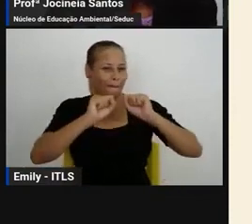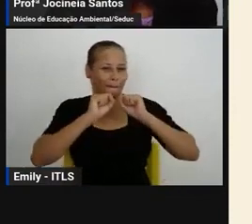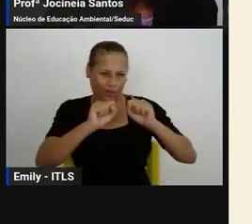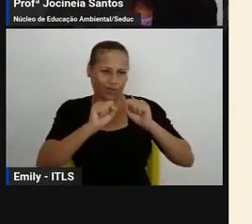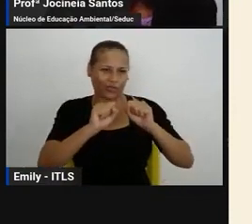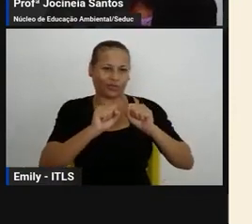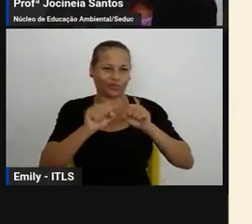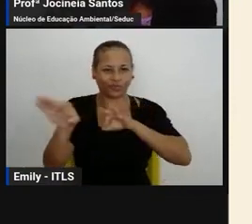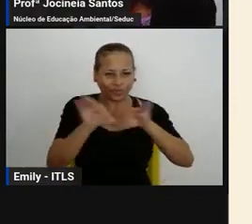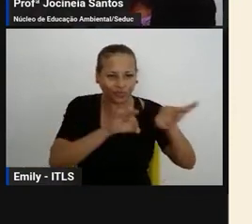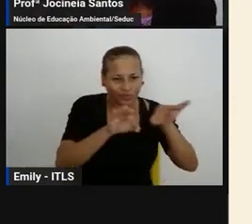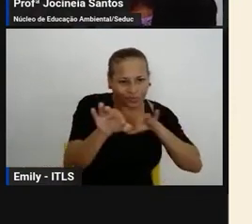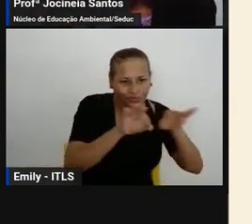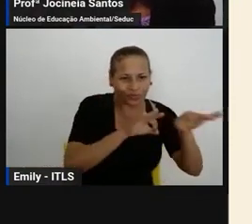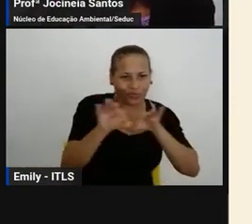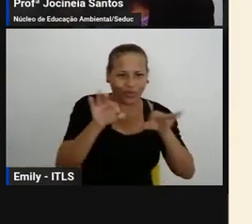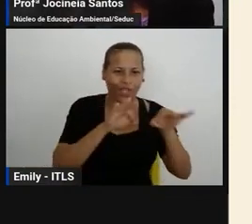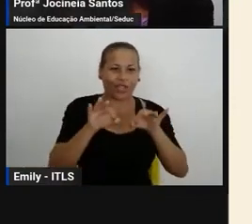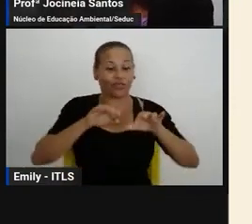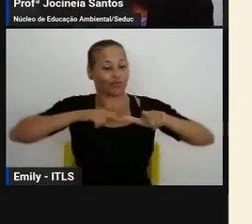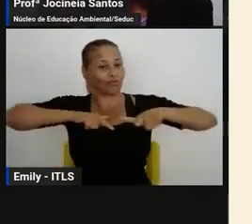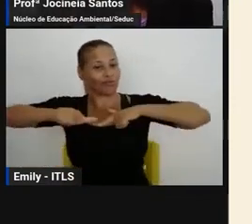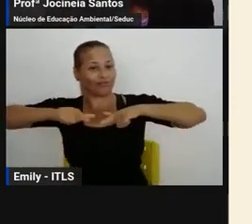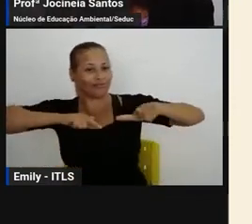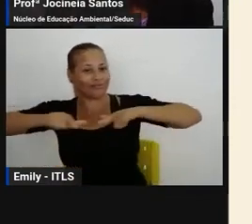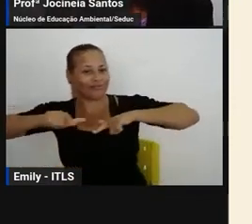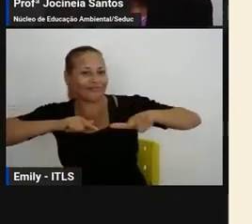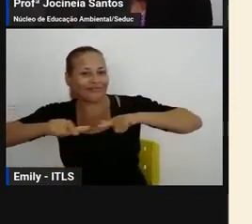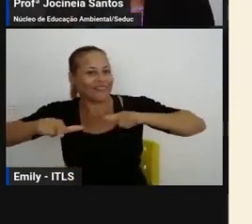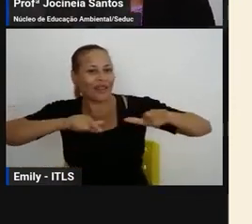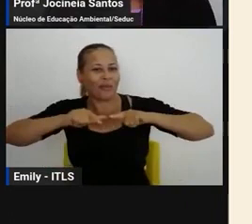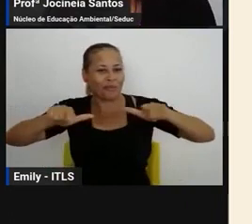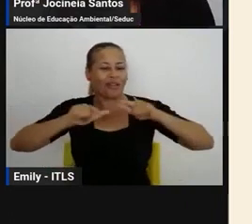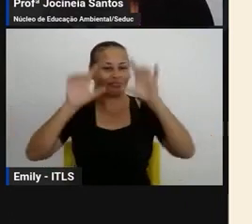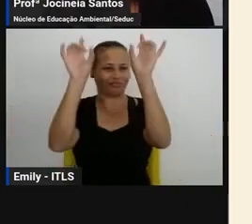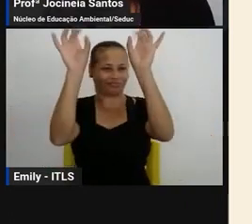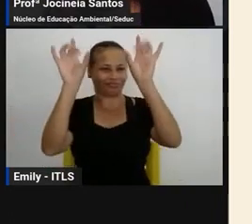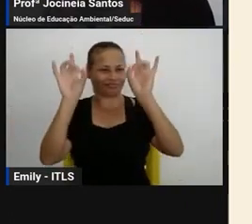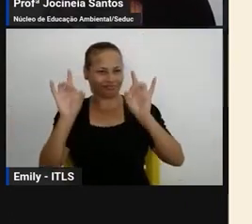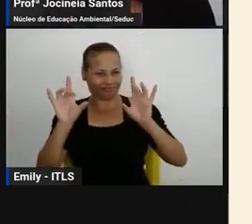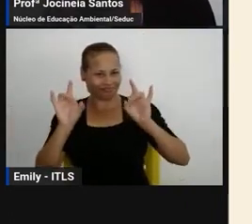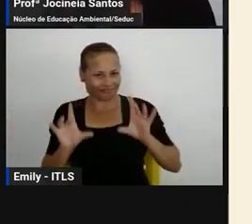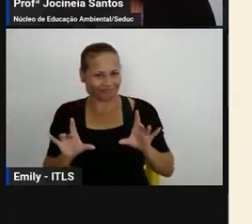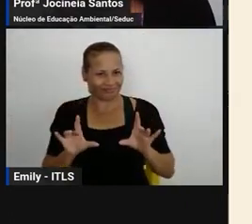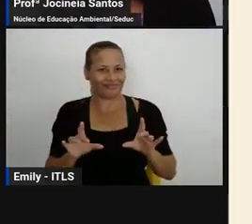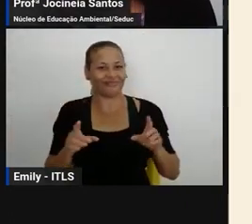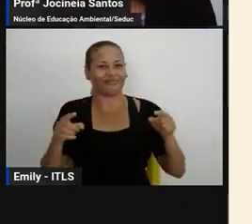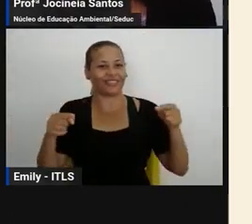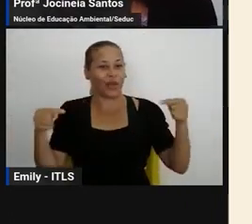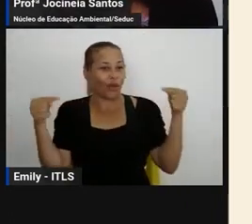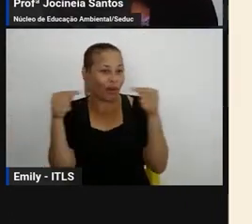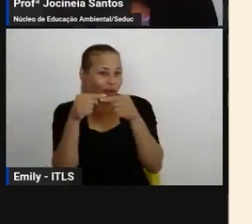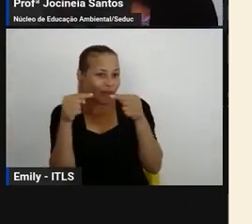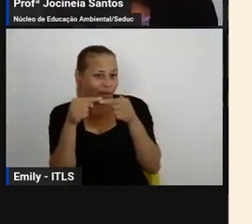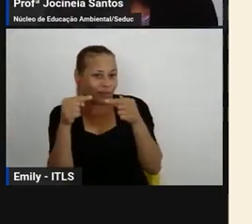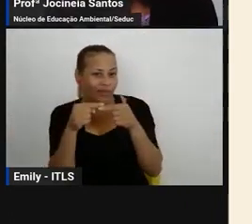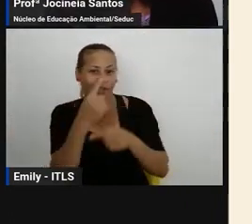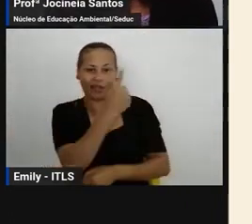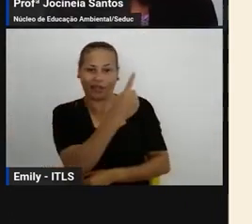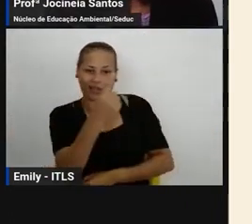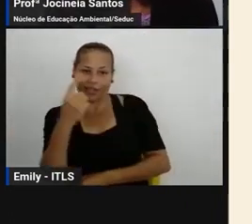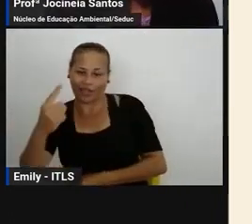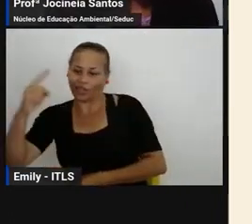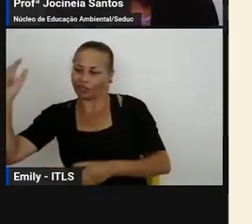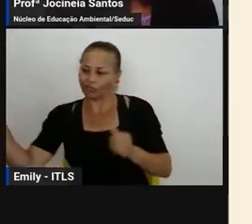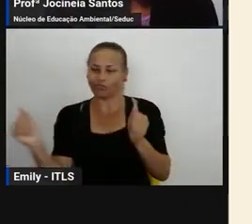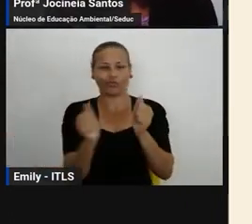da CIPA já falou um pouco sobre algumas parcerias que estão ocorrendo aqui a nível de instituição e